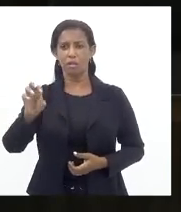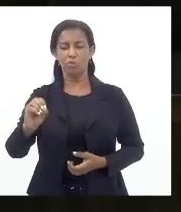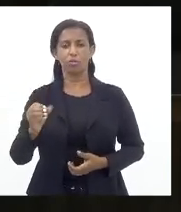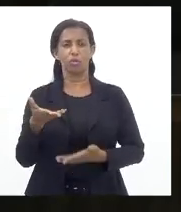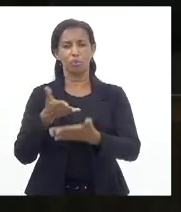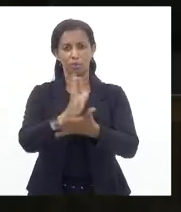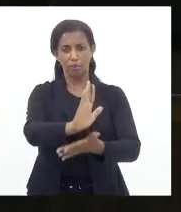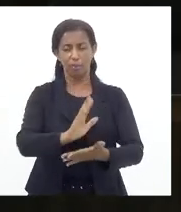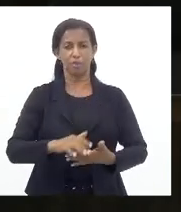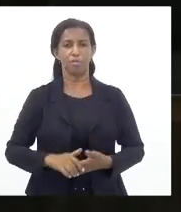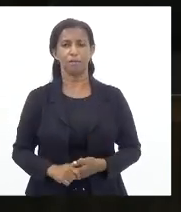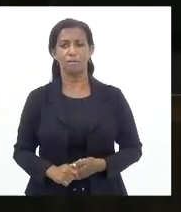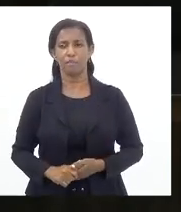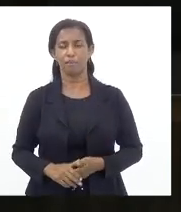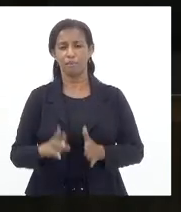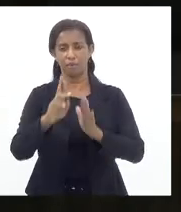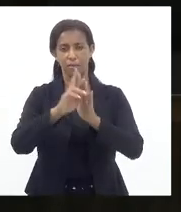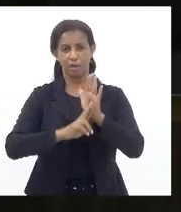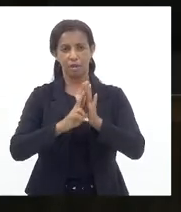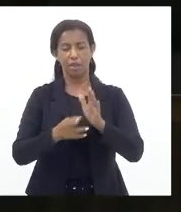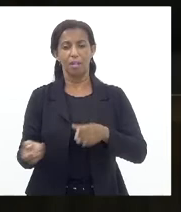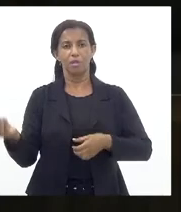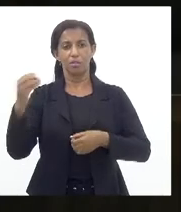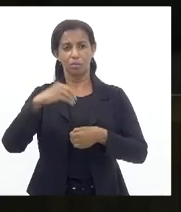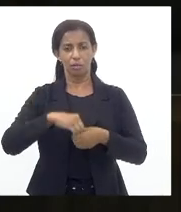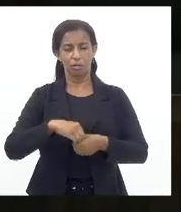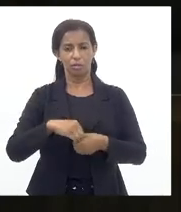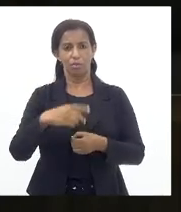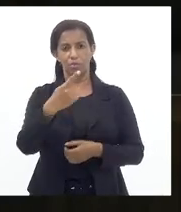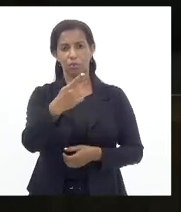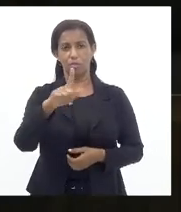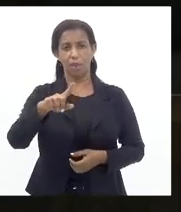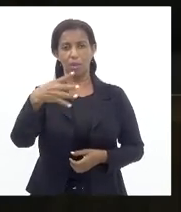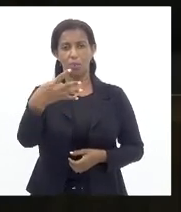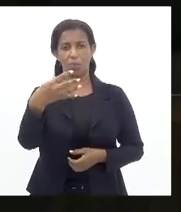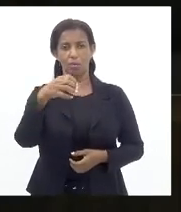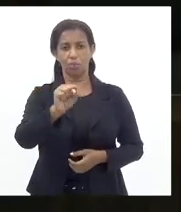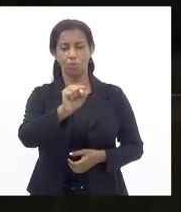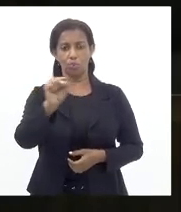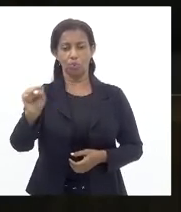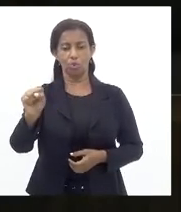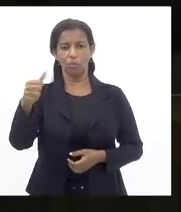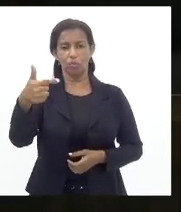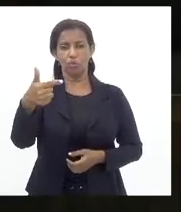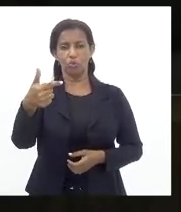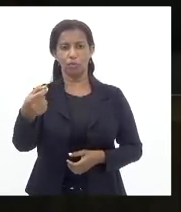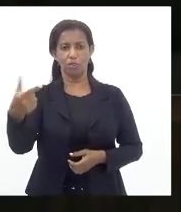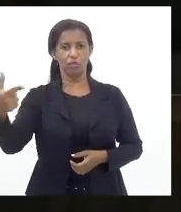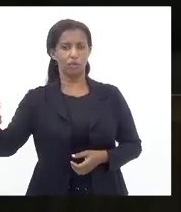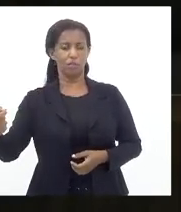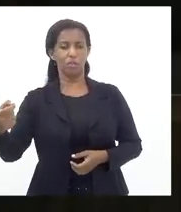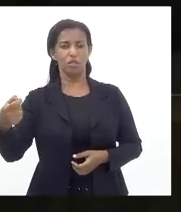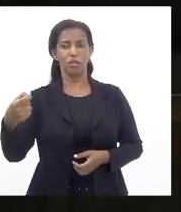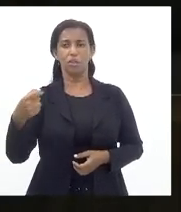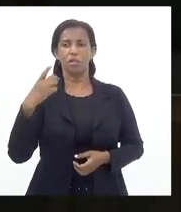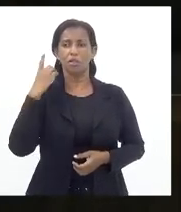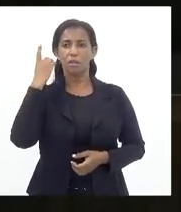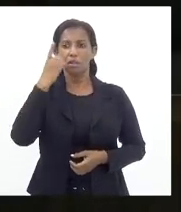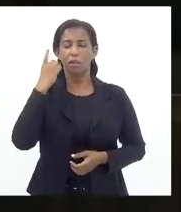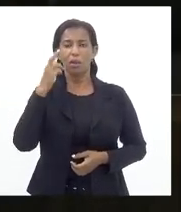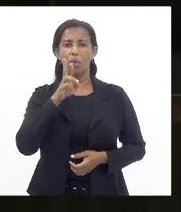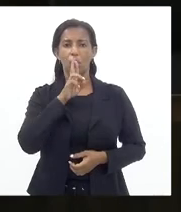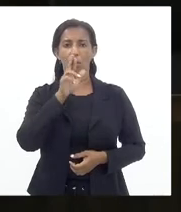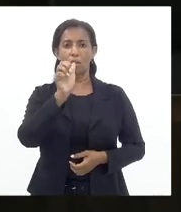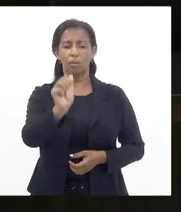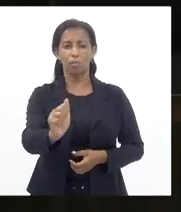permaneçam como estão. Aprovado. Requerimento de inclusão na hora do dia do projeto 4.88.2020, do deputado Rodrigo